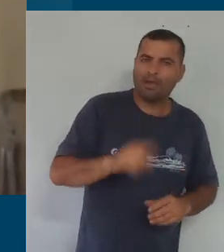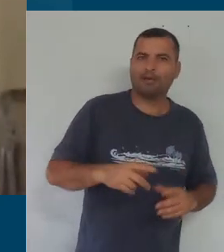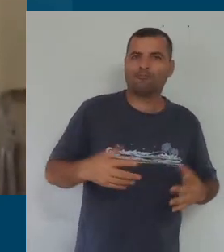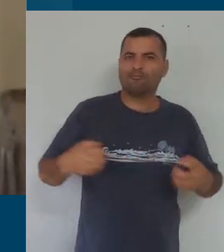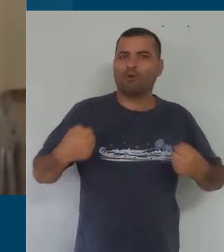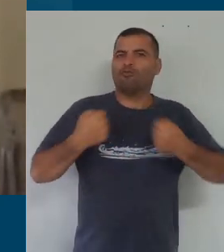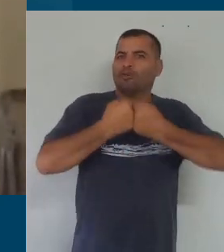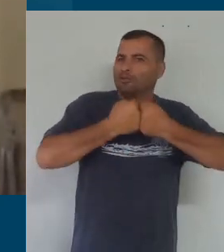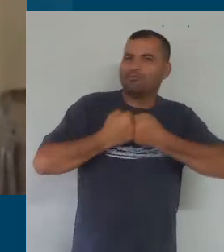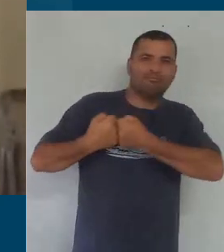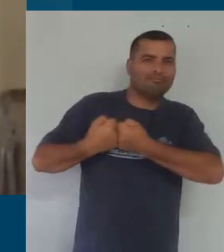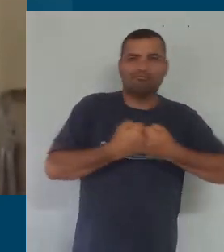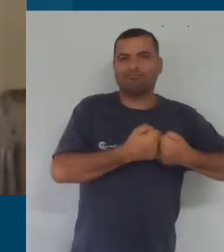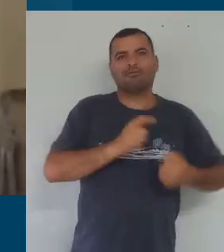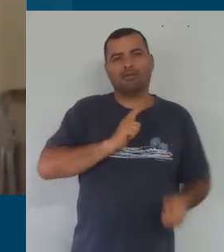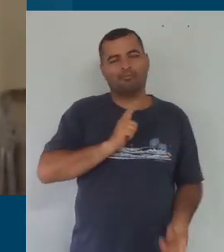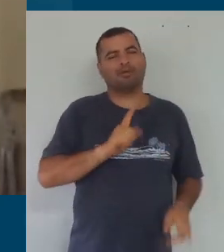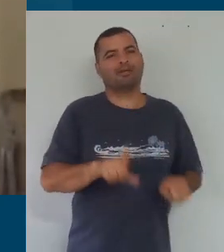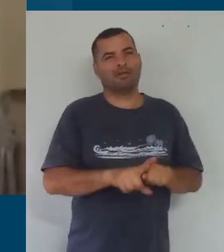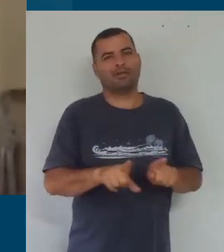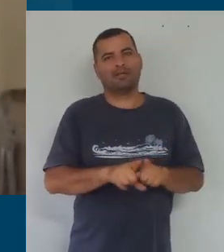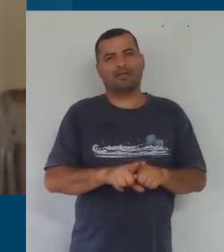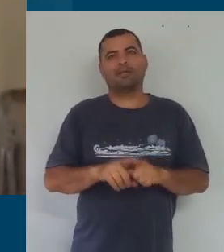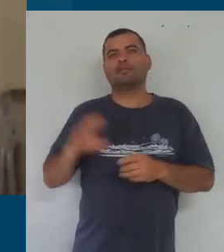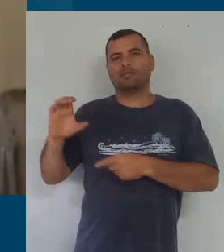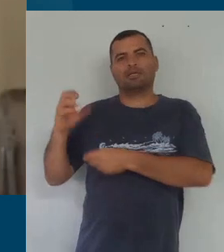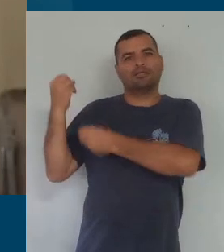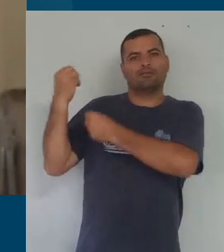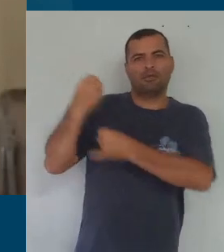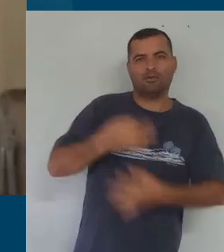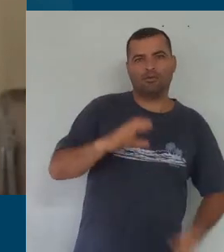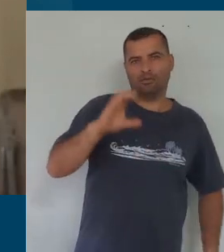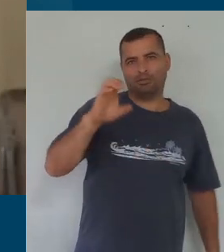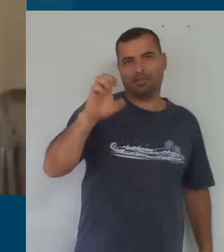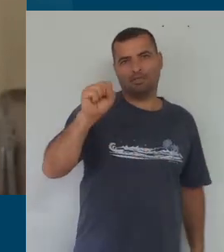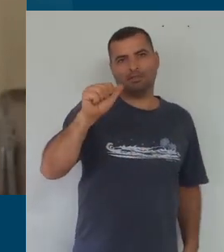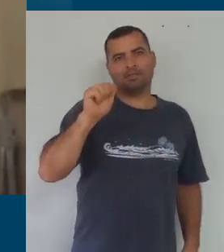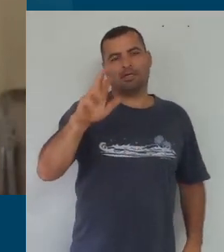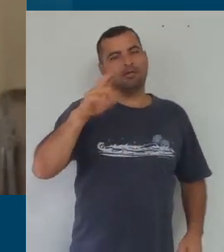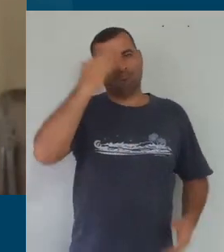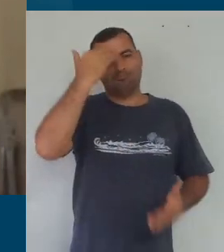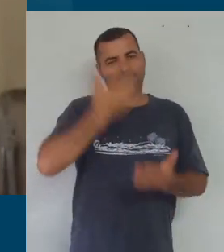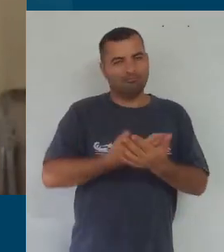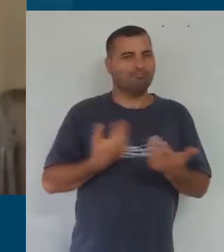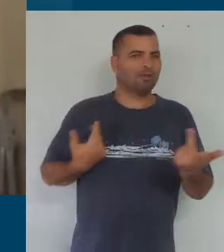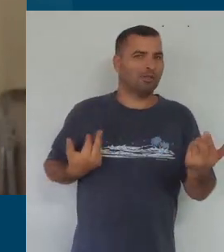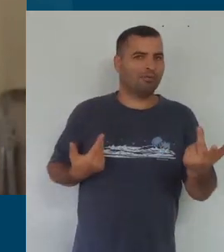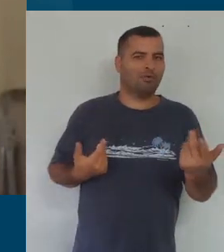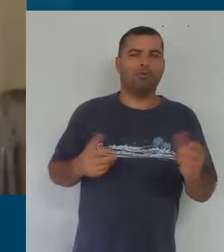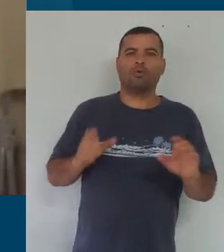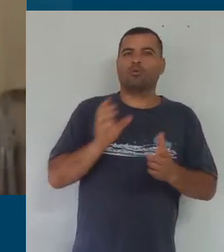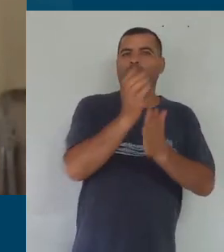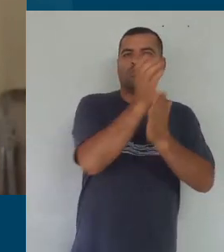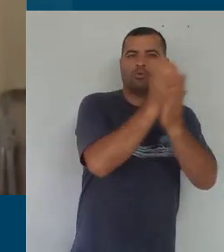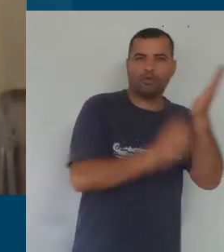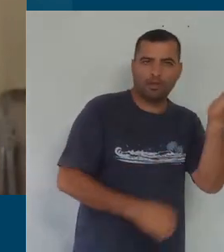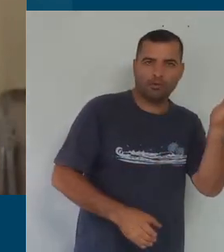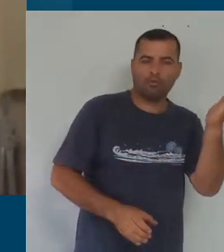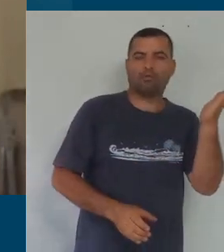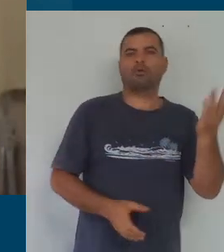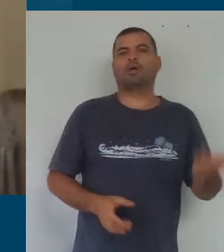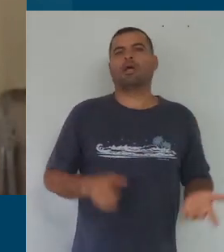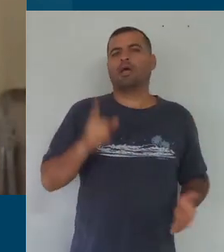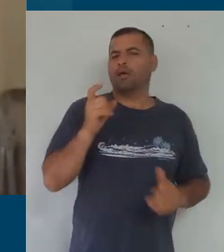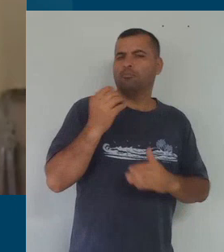todo momento, o professor César trouxe uma coisa importantíssima que eu também acredito. Currículo é um processo